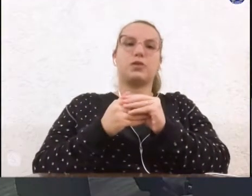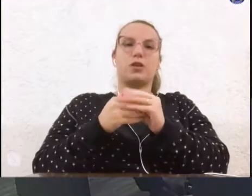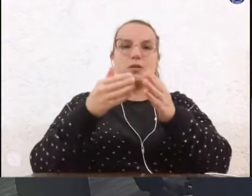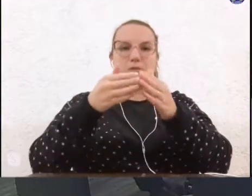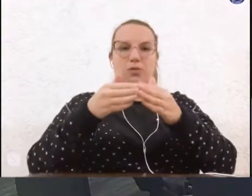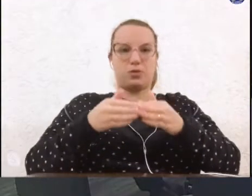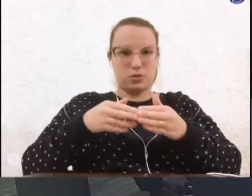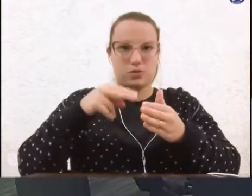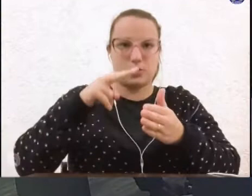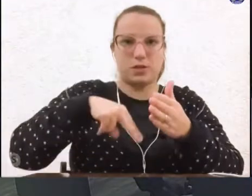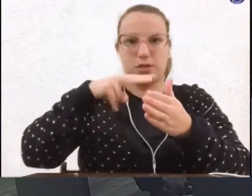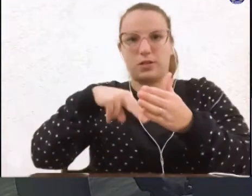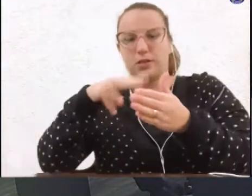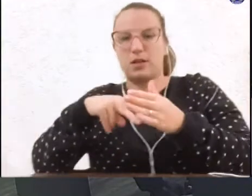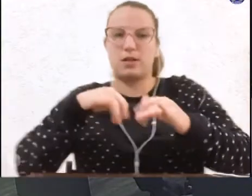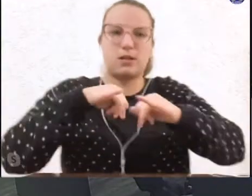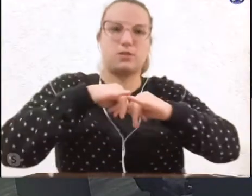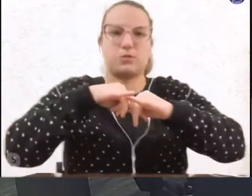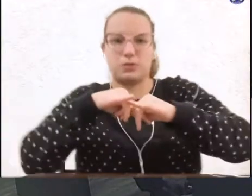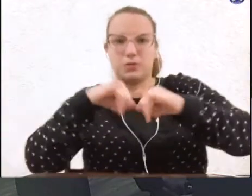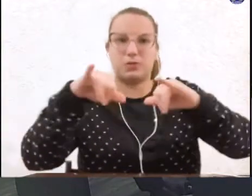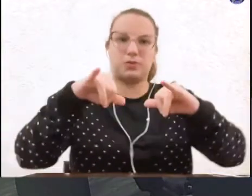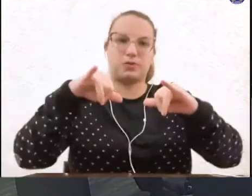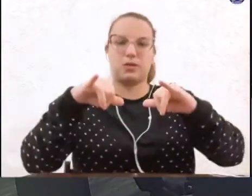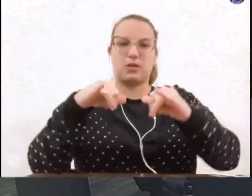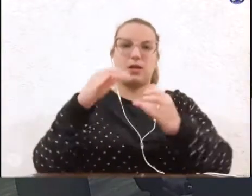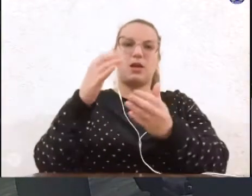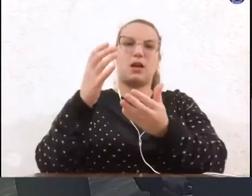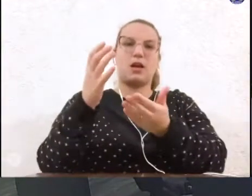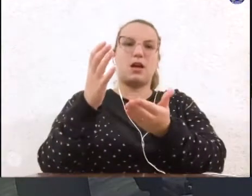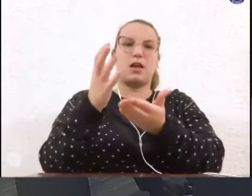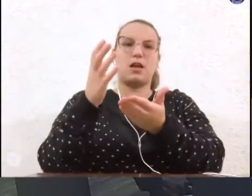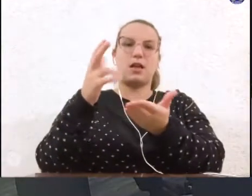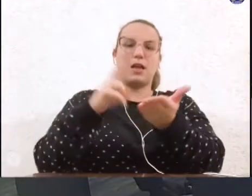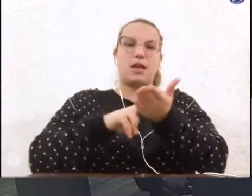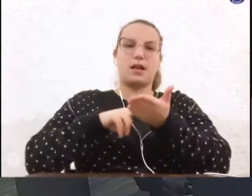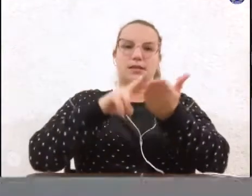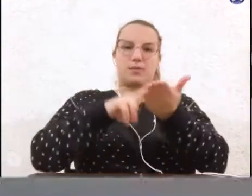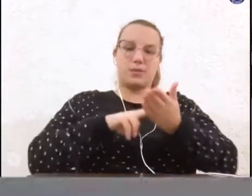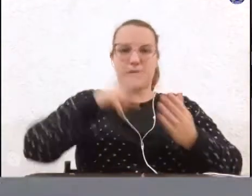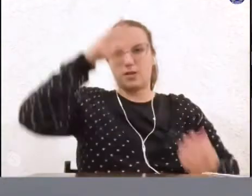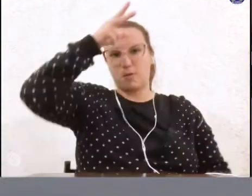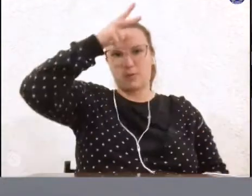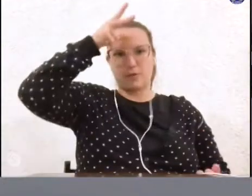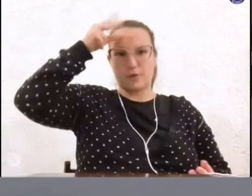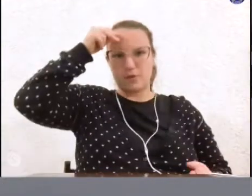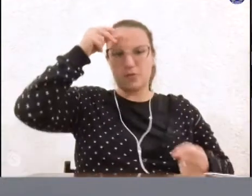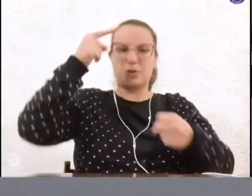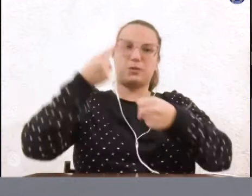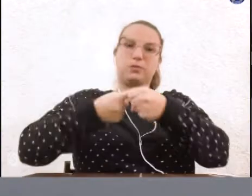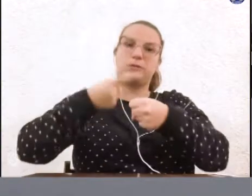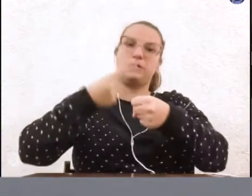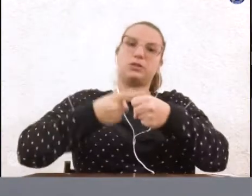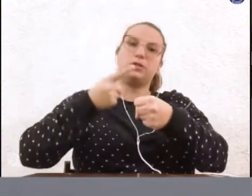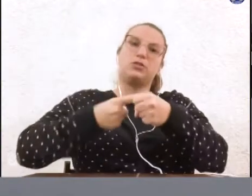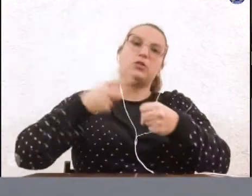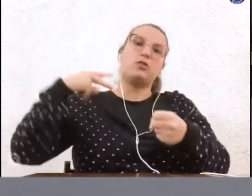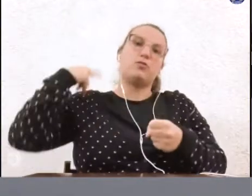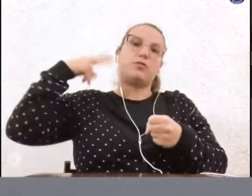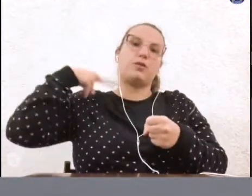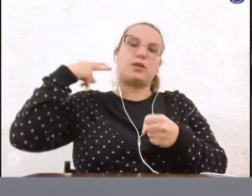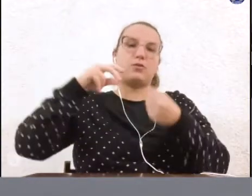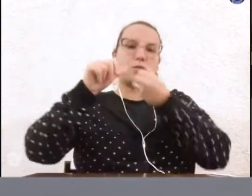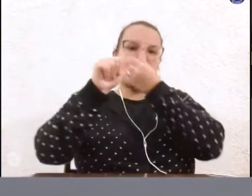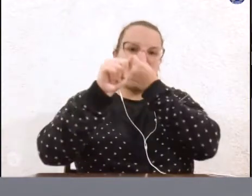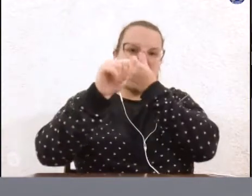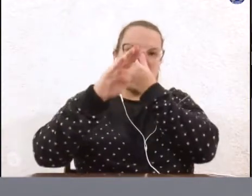secretária que anuncie a correspondência recebida. Da Prefeitura Municipal, para os vereadores Abelardo,